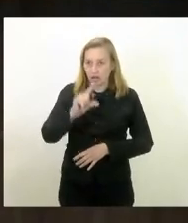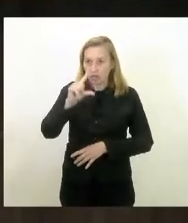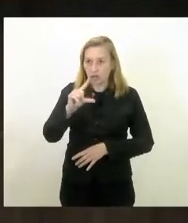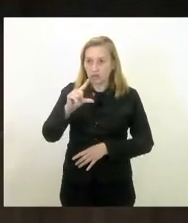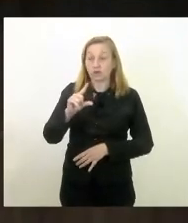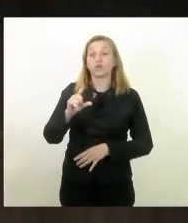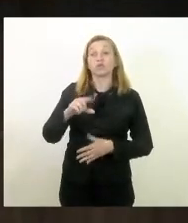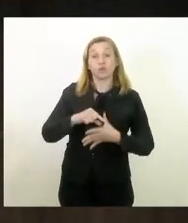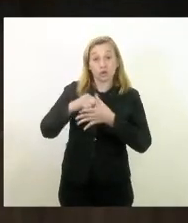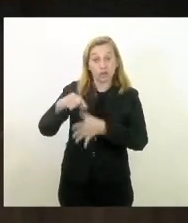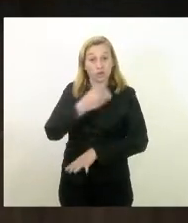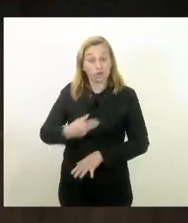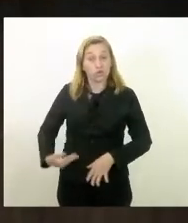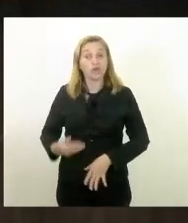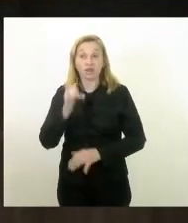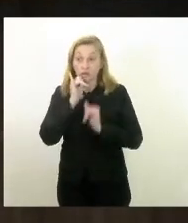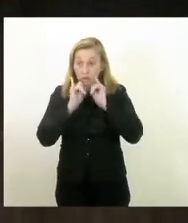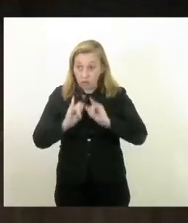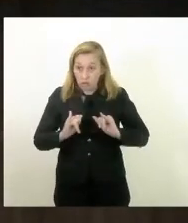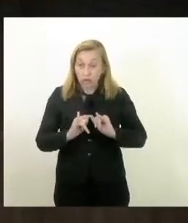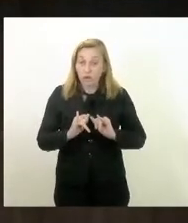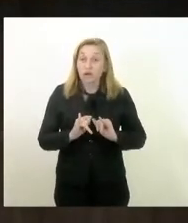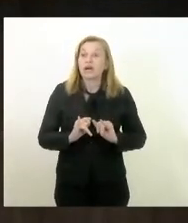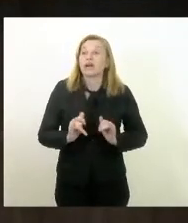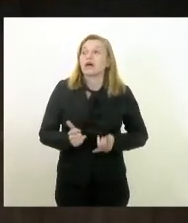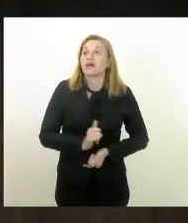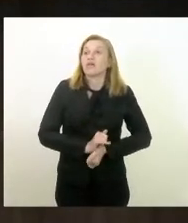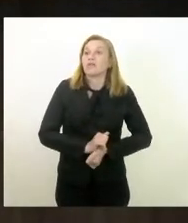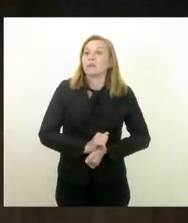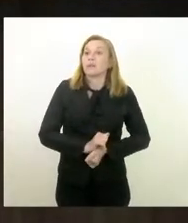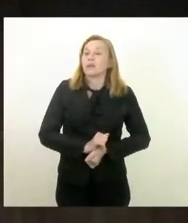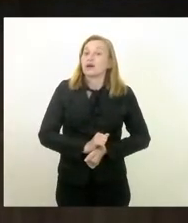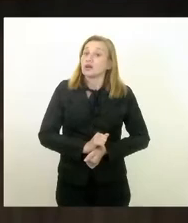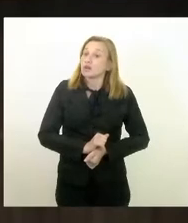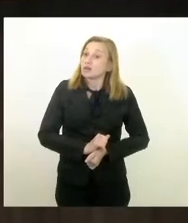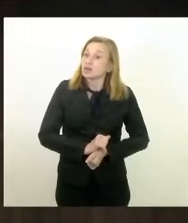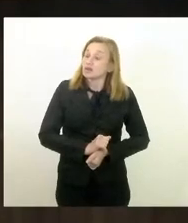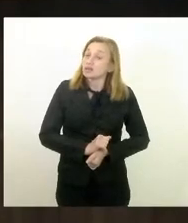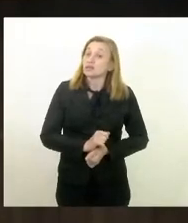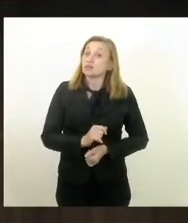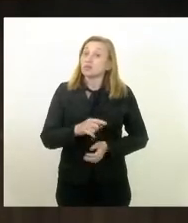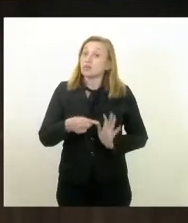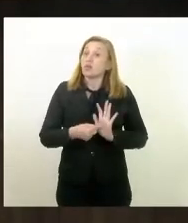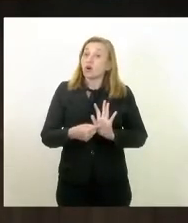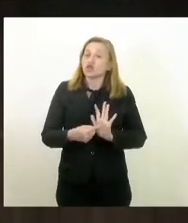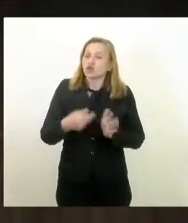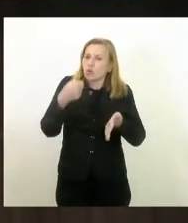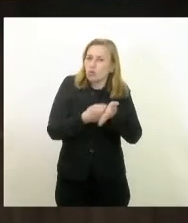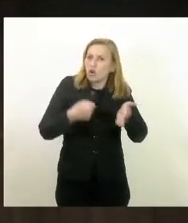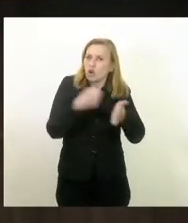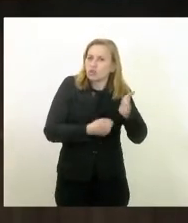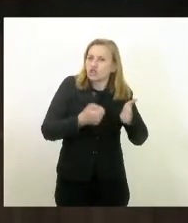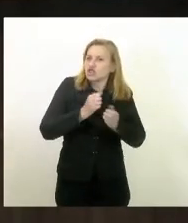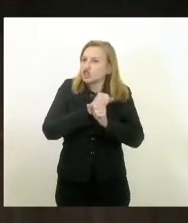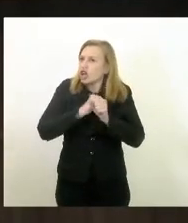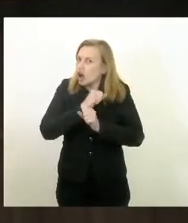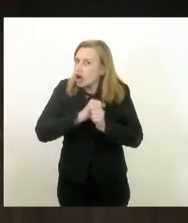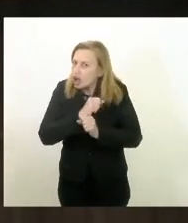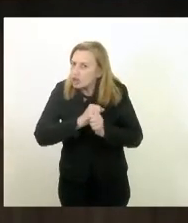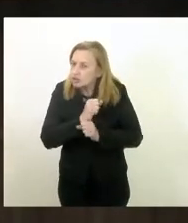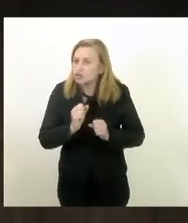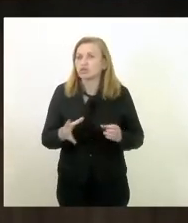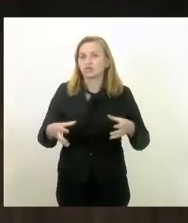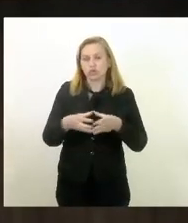dizendo para fazer esse anúncio o que consolida e confirma uma luta de décadas por parte desses